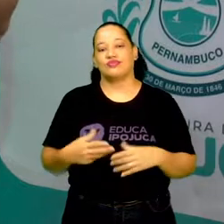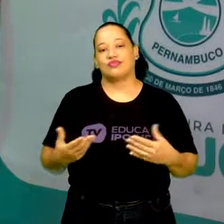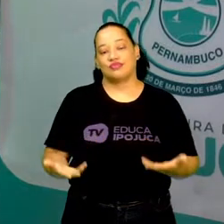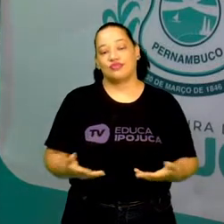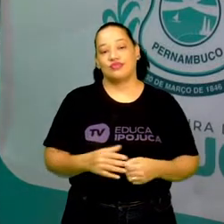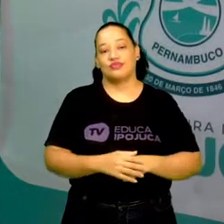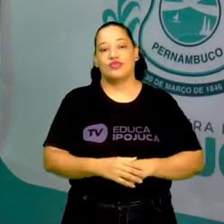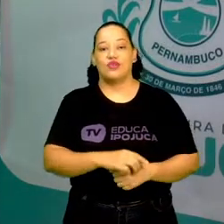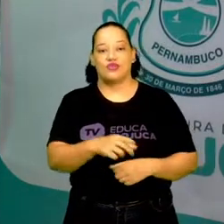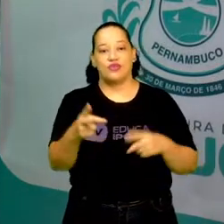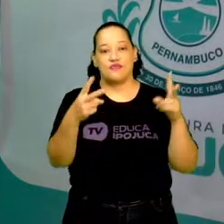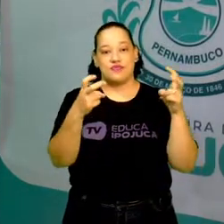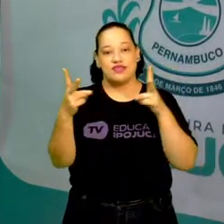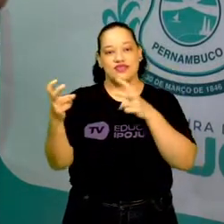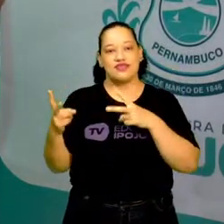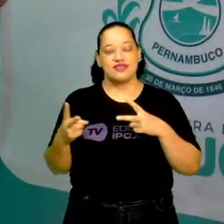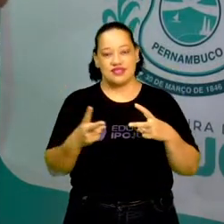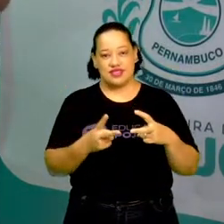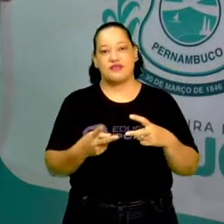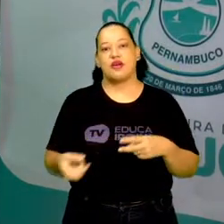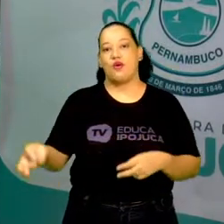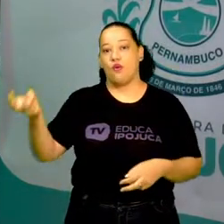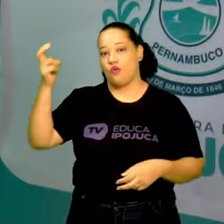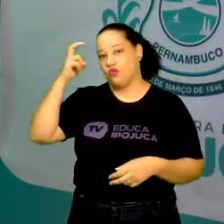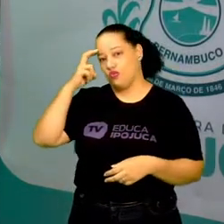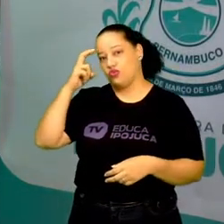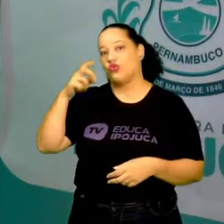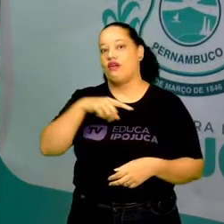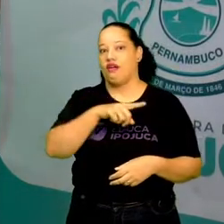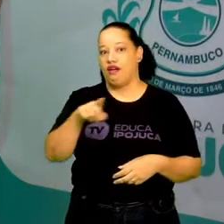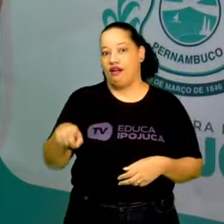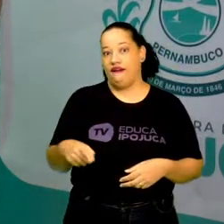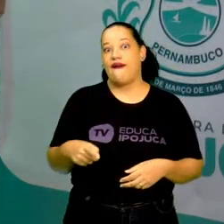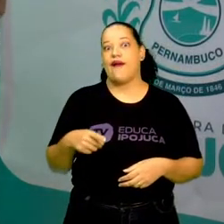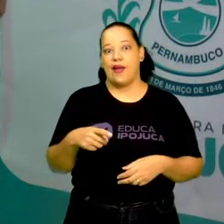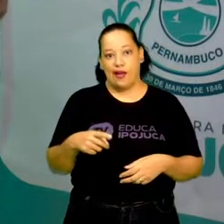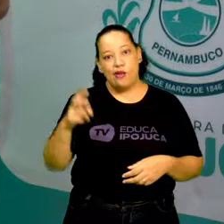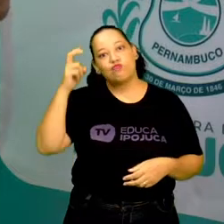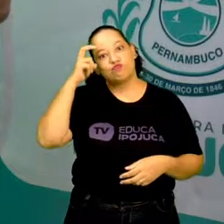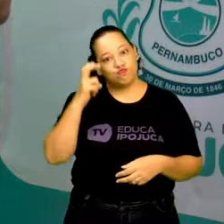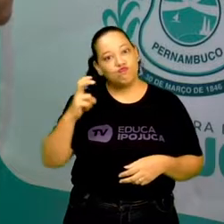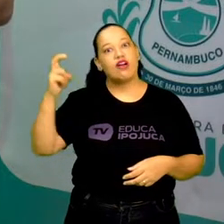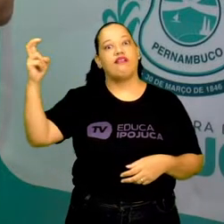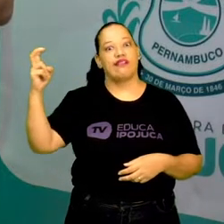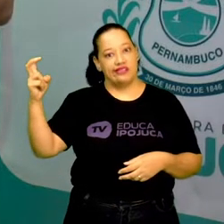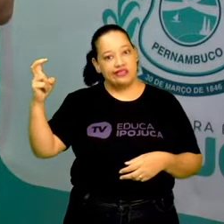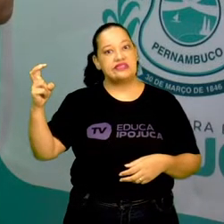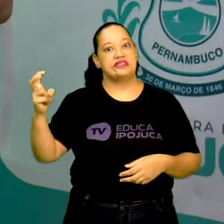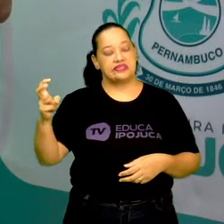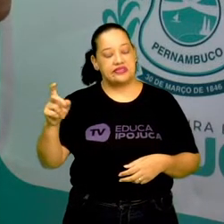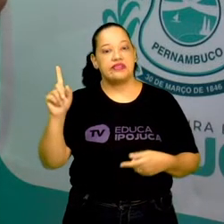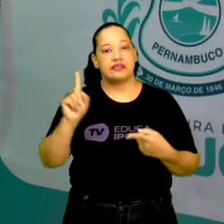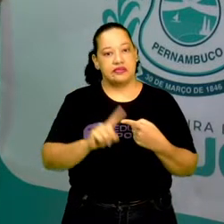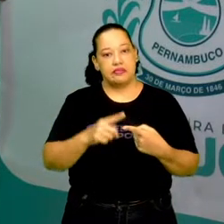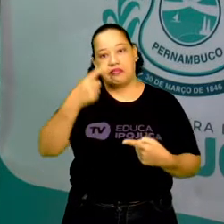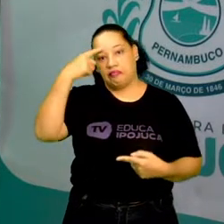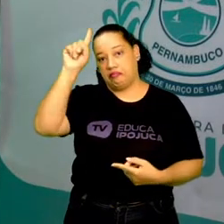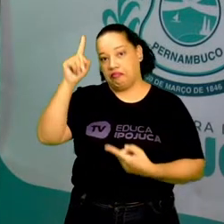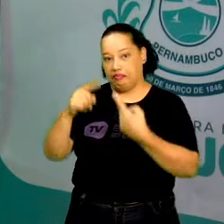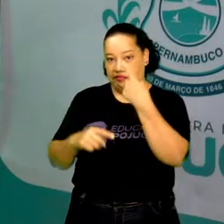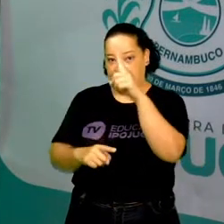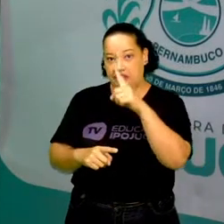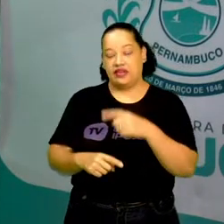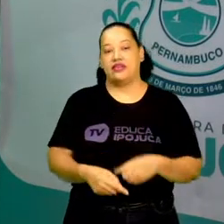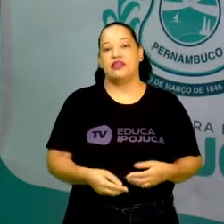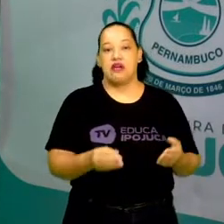Percebam o quanto a nossa cultura, ela tem sua inteligência e criatividade, né? Os folhetos